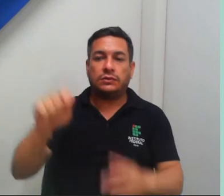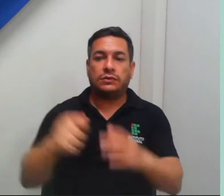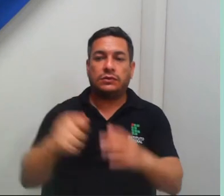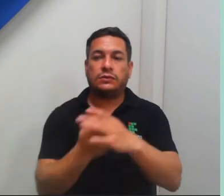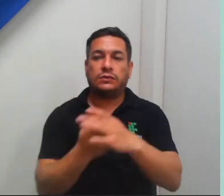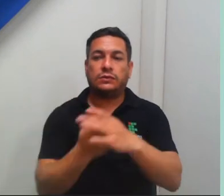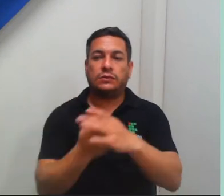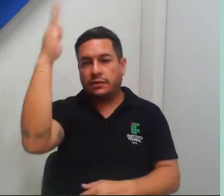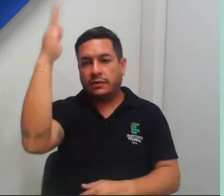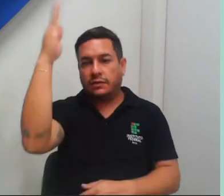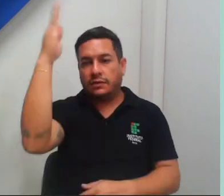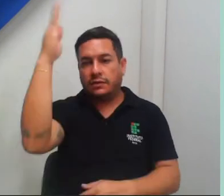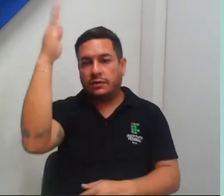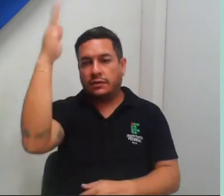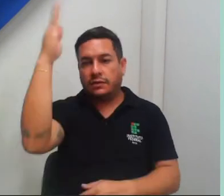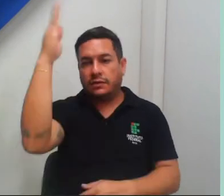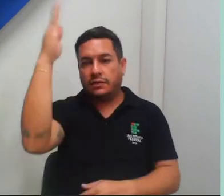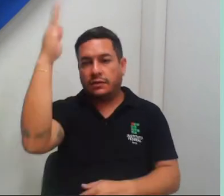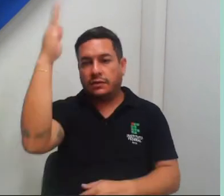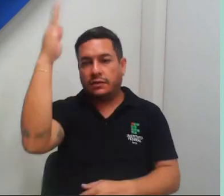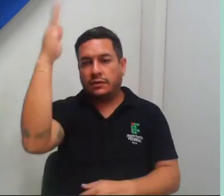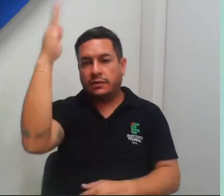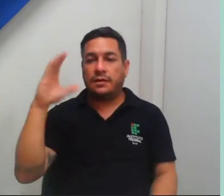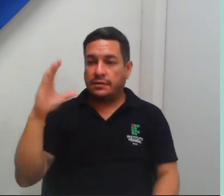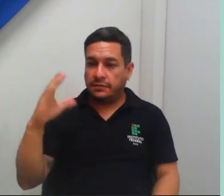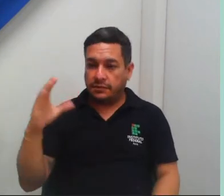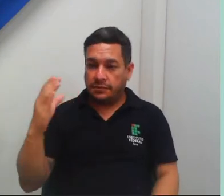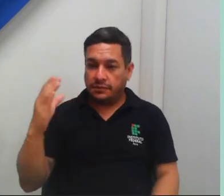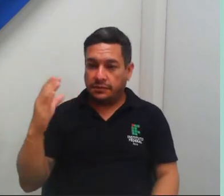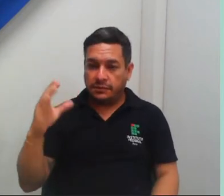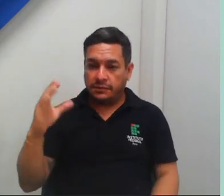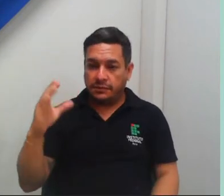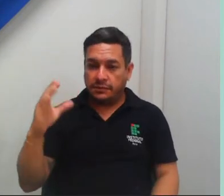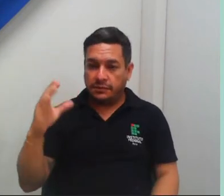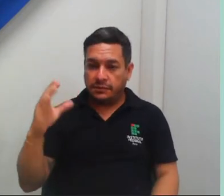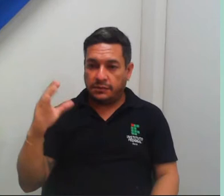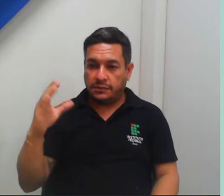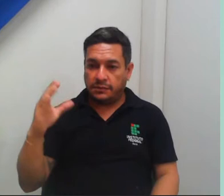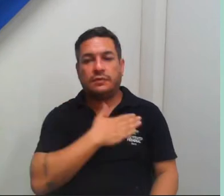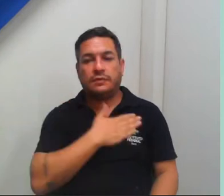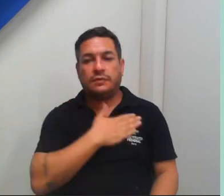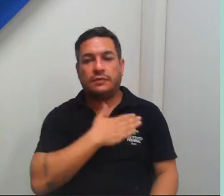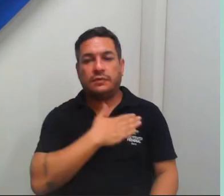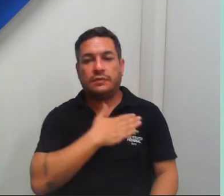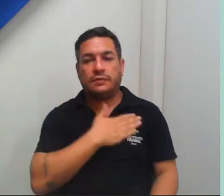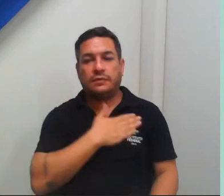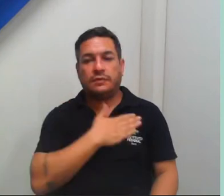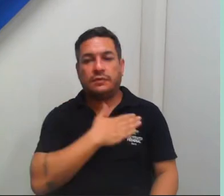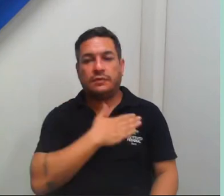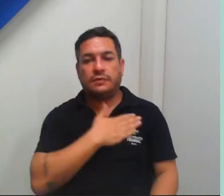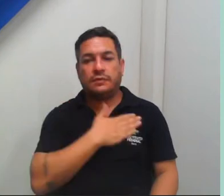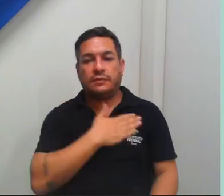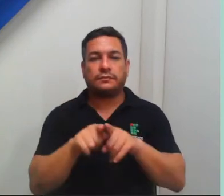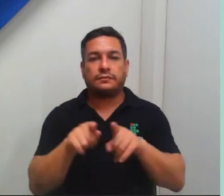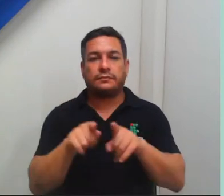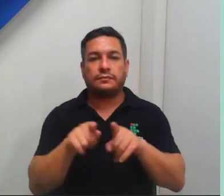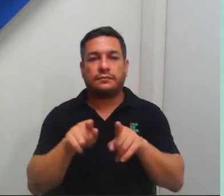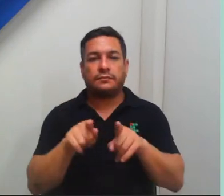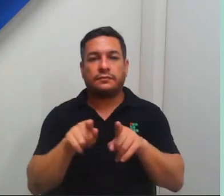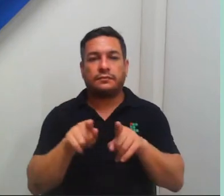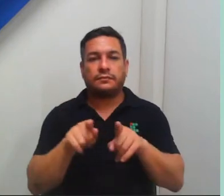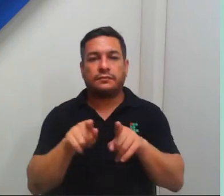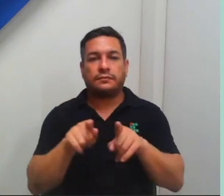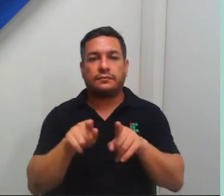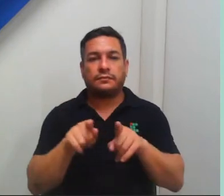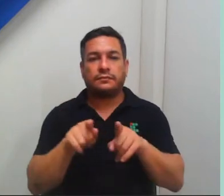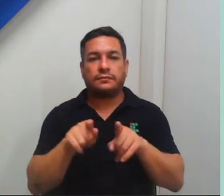Progresso da Ciência, SBPC, a quem temos a honra de saudá-la nesta tarde, com um